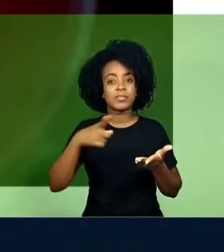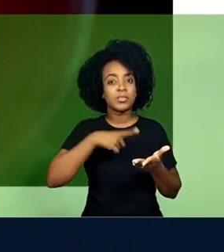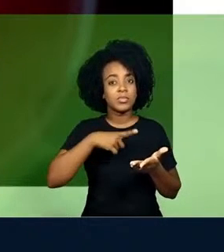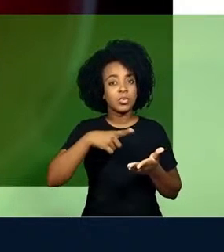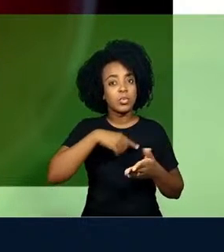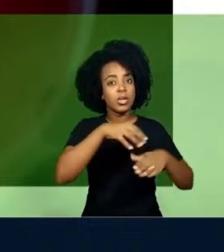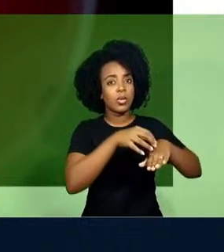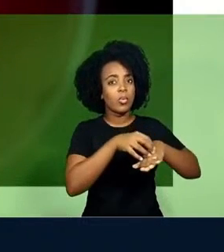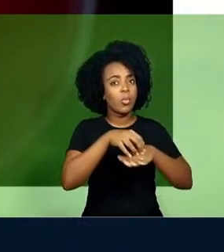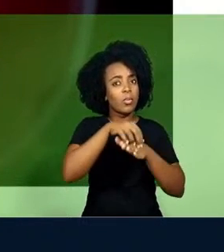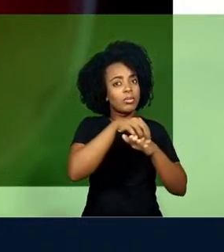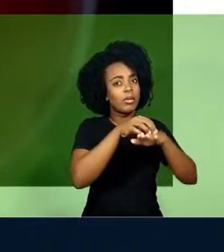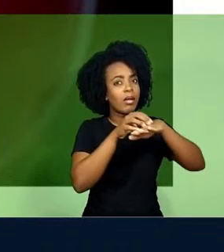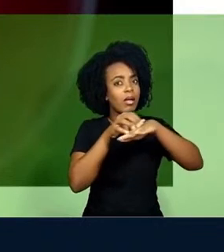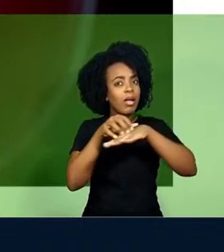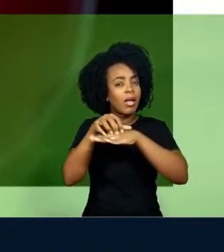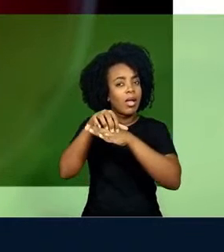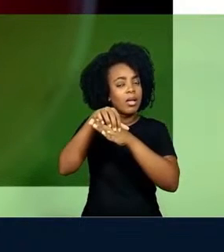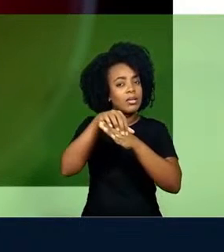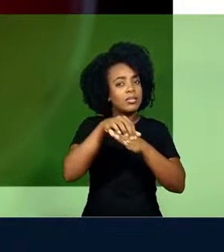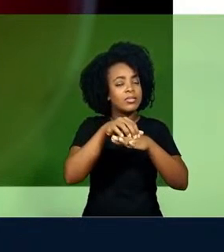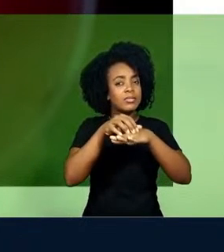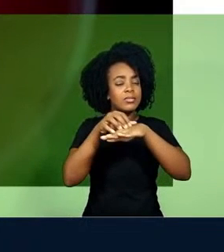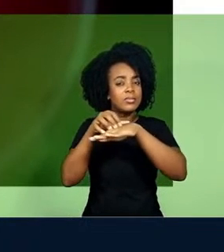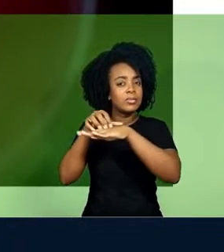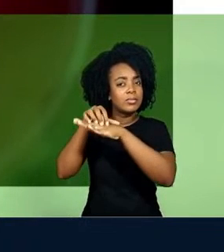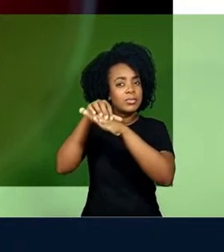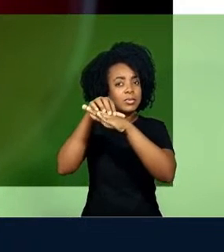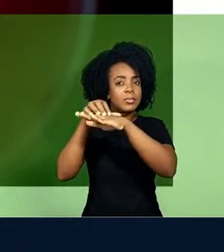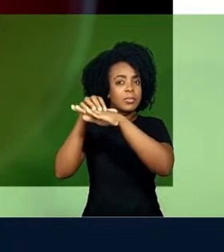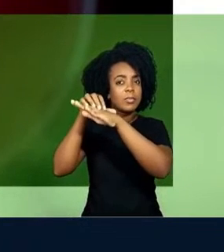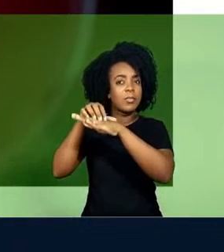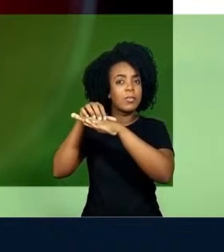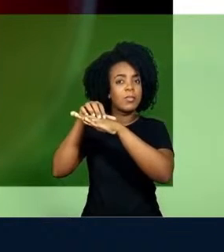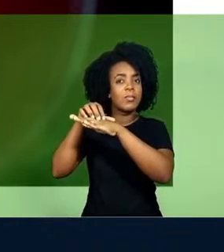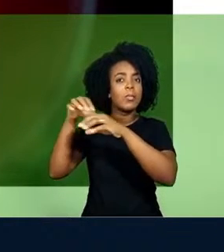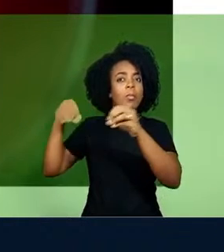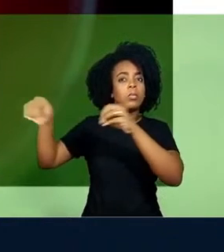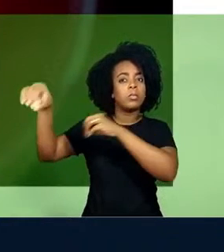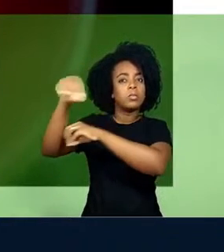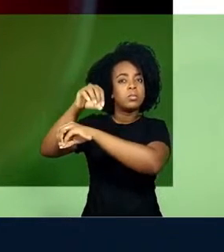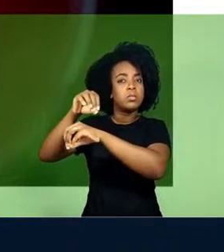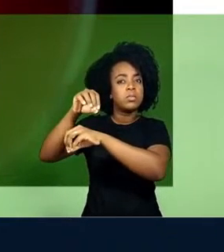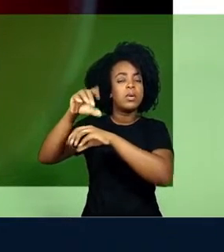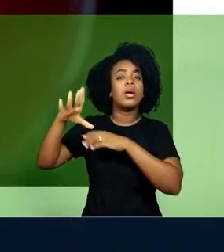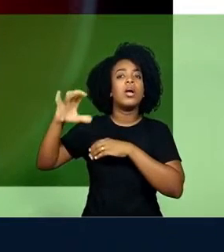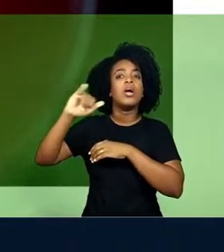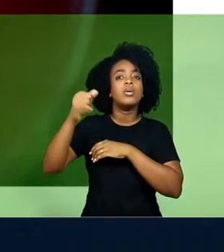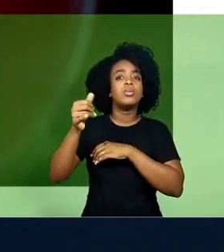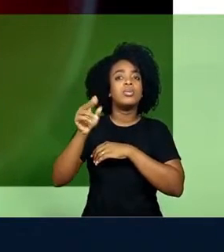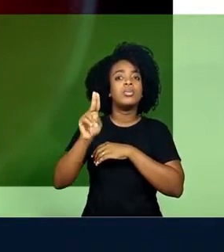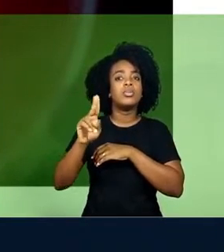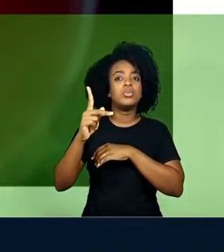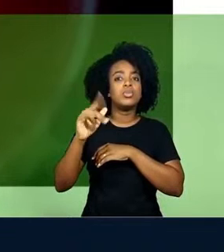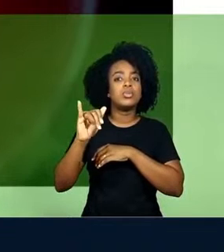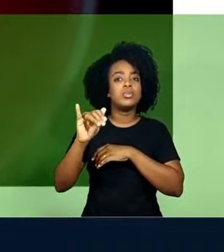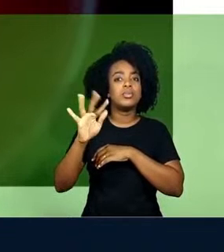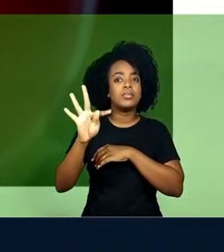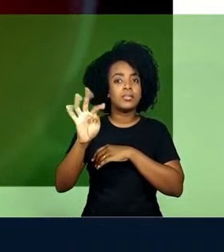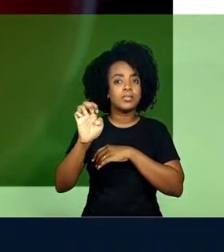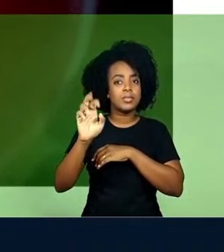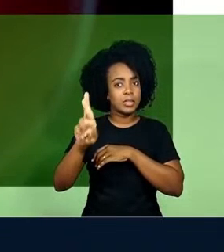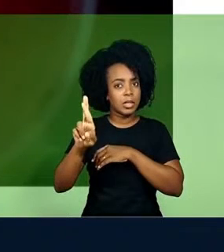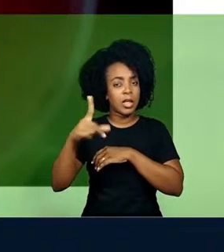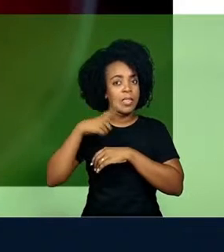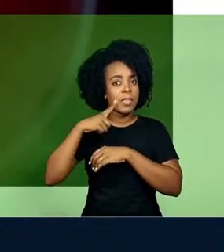Estaremos em uma nave em direção, que está indo em direção a Júpiter, com seis tripulantes, dois